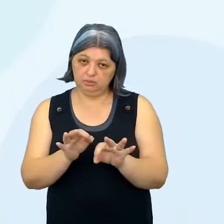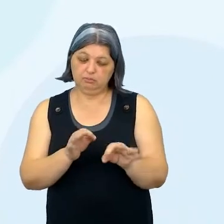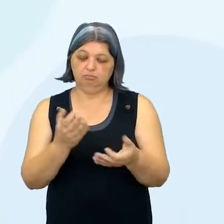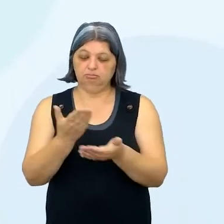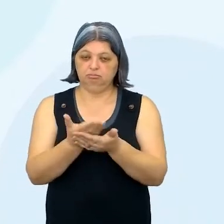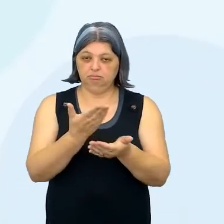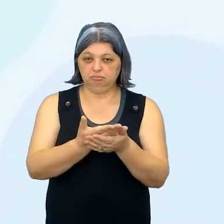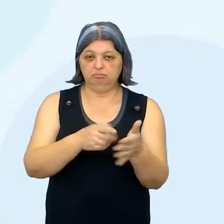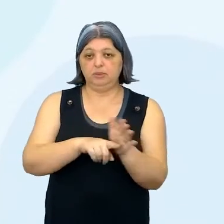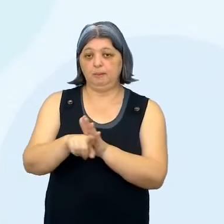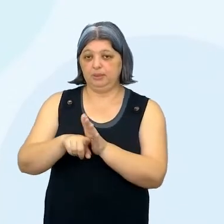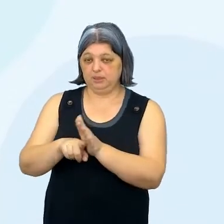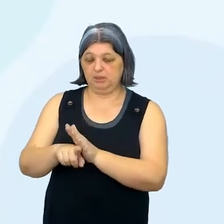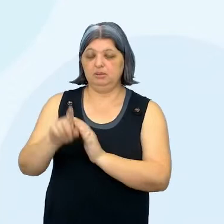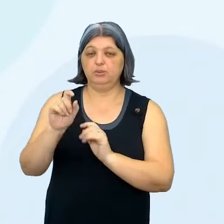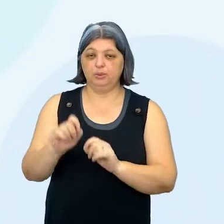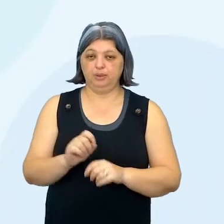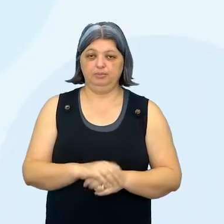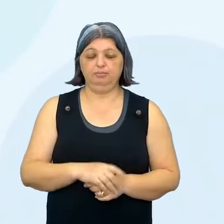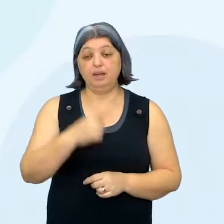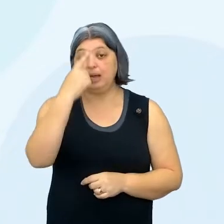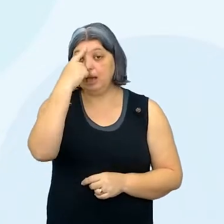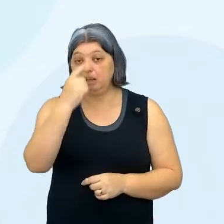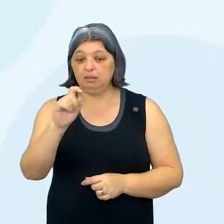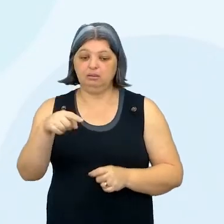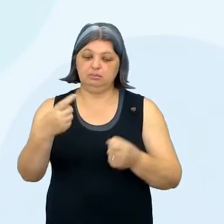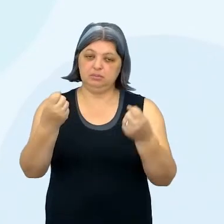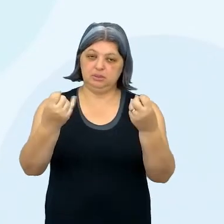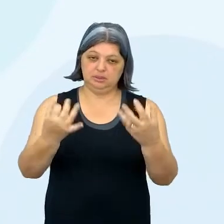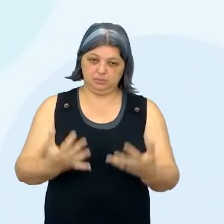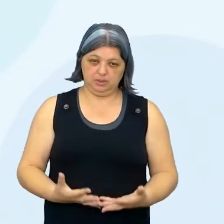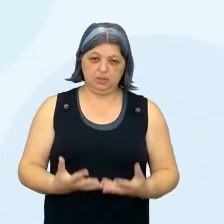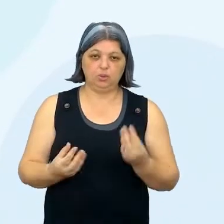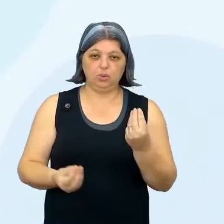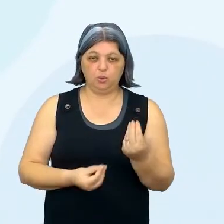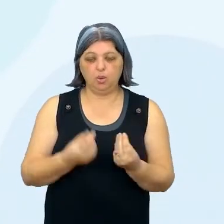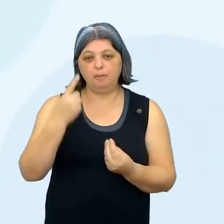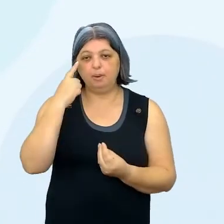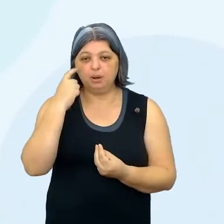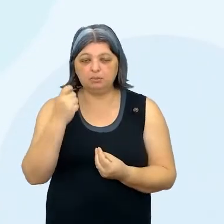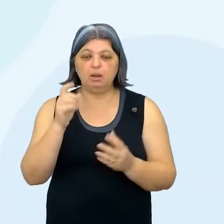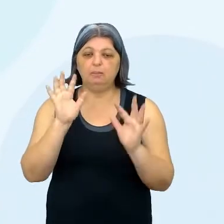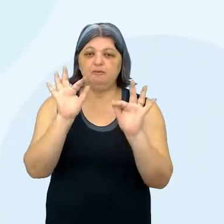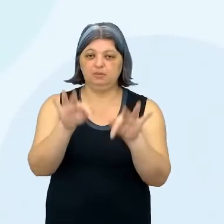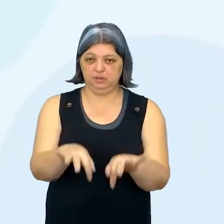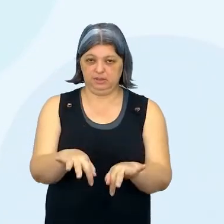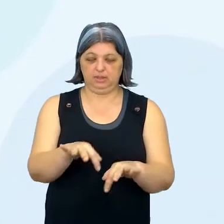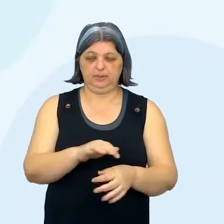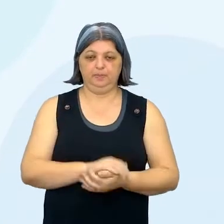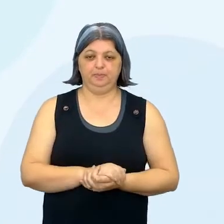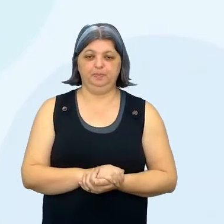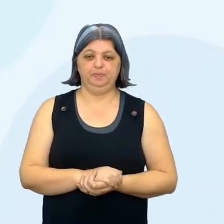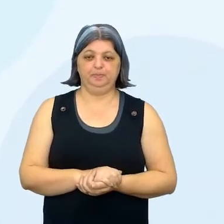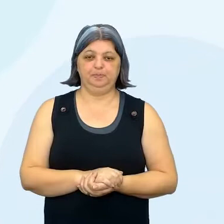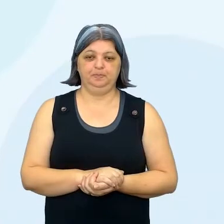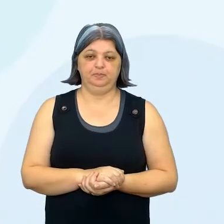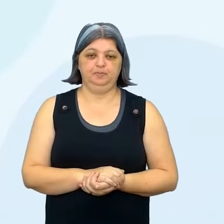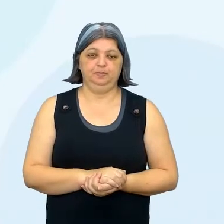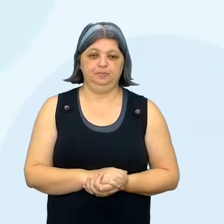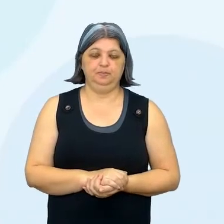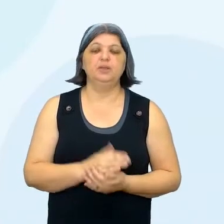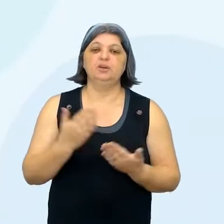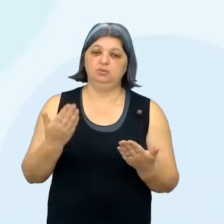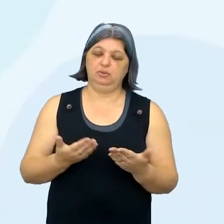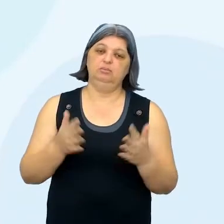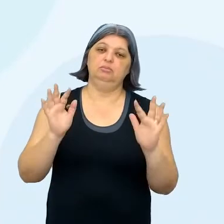de caso, a ideia é que eu explique um pouco qual é a ideia do nosso fechamento, então. Nós vamos encerrar,